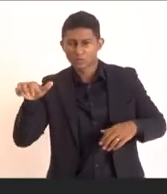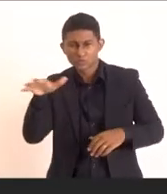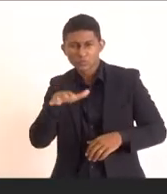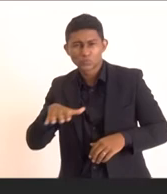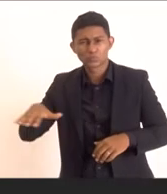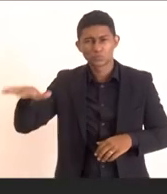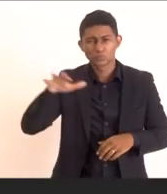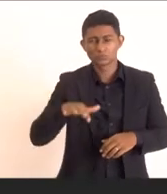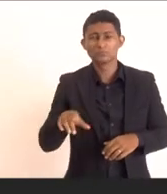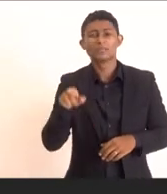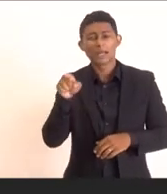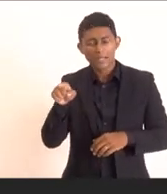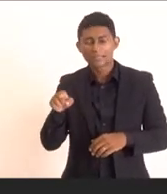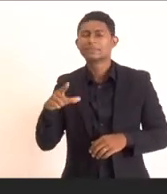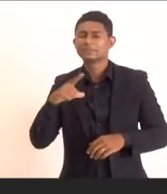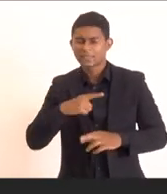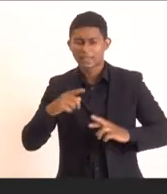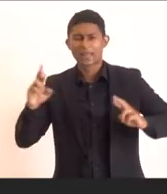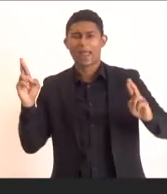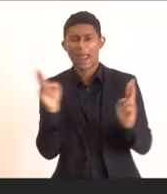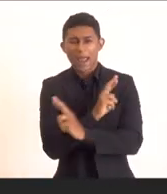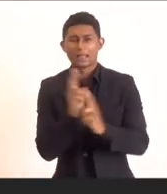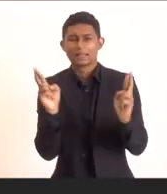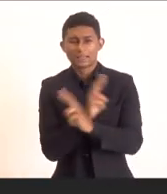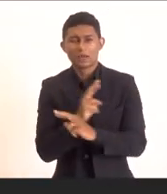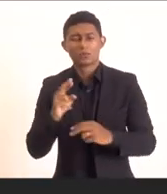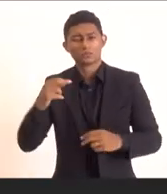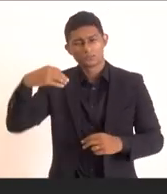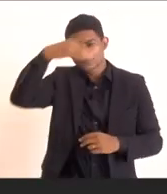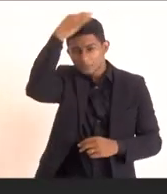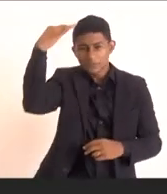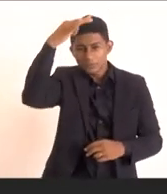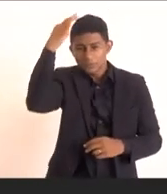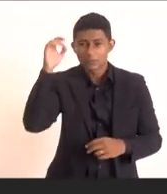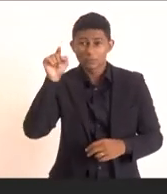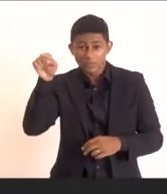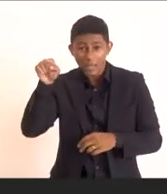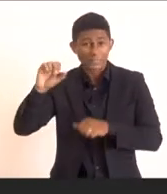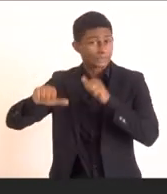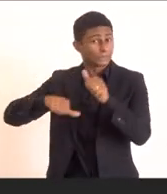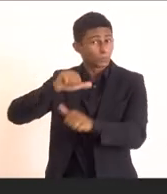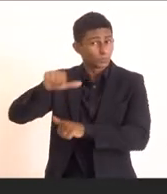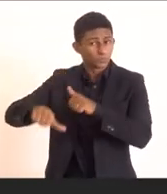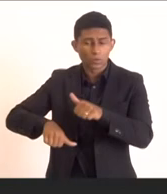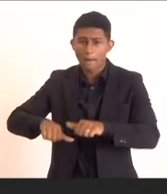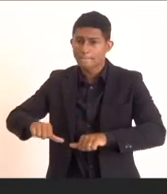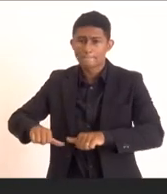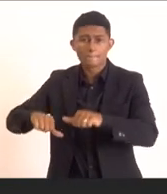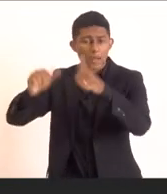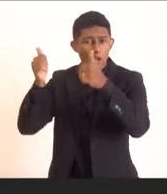Estado, ela tem uma relação muito forte com a questão do Espírito Santo e as principais transformações que estão acontecendo de